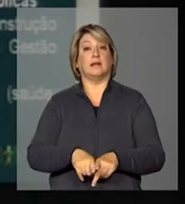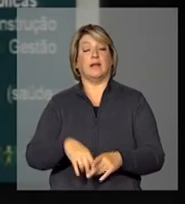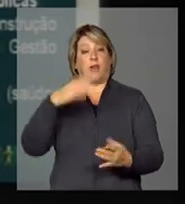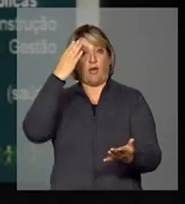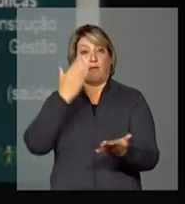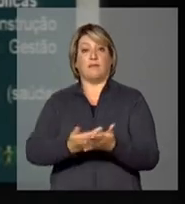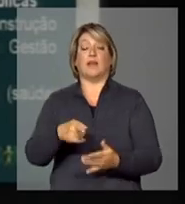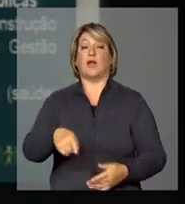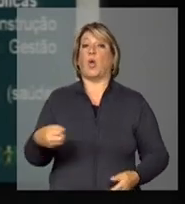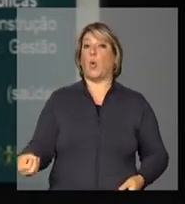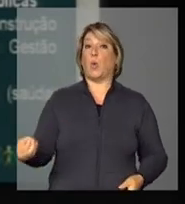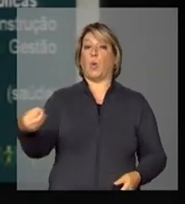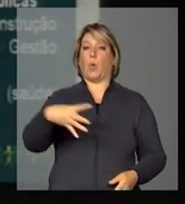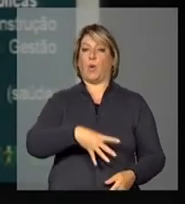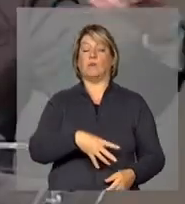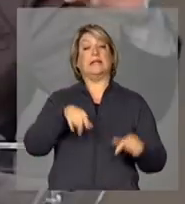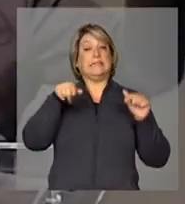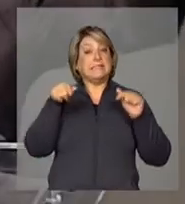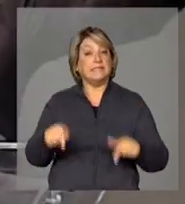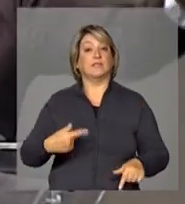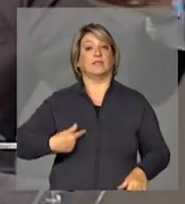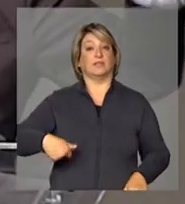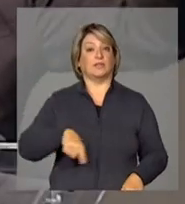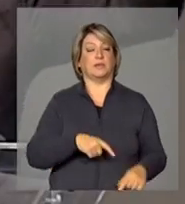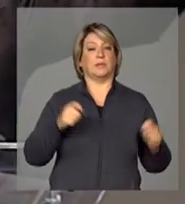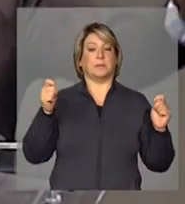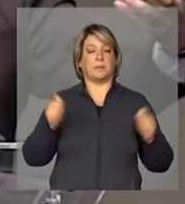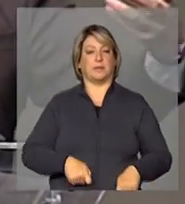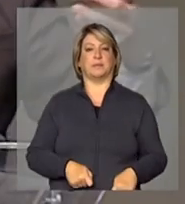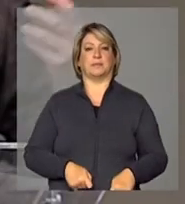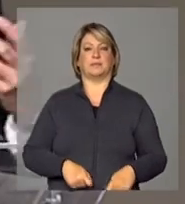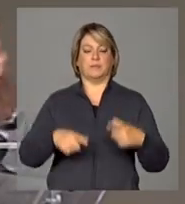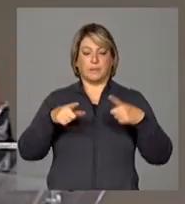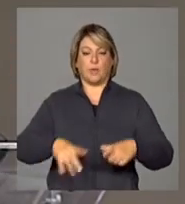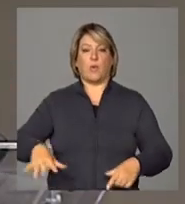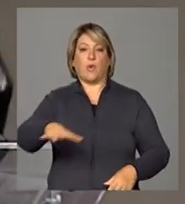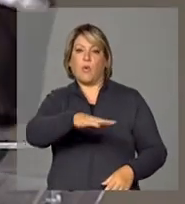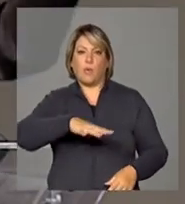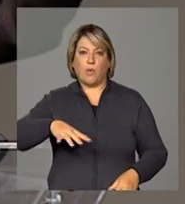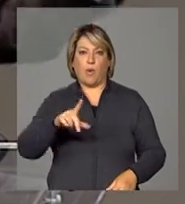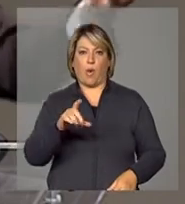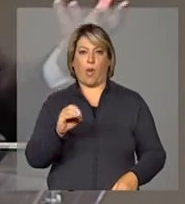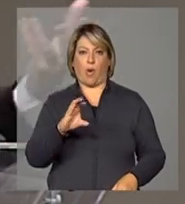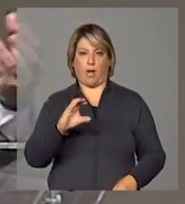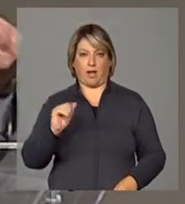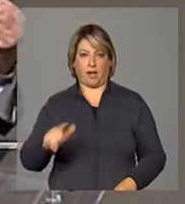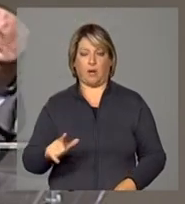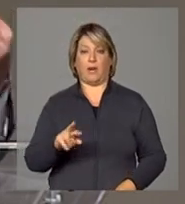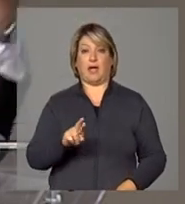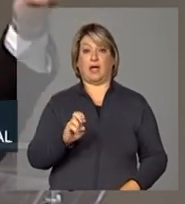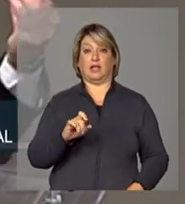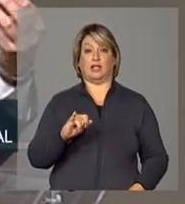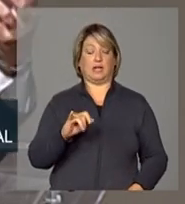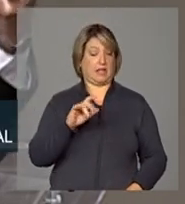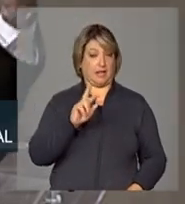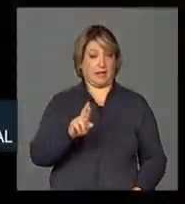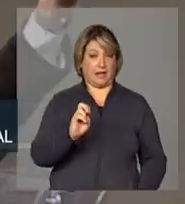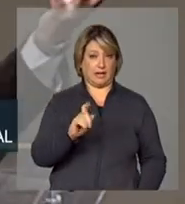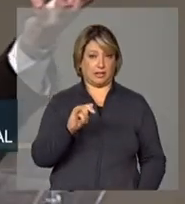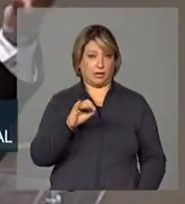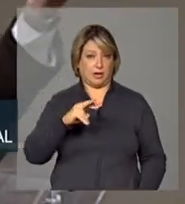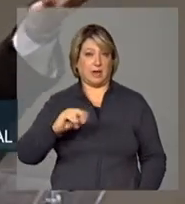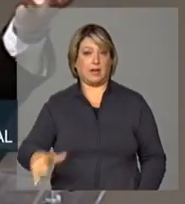Quer dizer, imaginarmos, isso que é o nosso grande potencial local, regional, o que ele nos oferece de rico são as